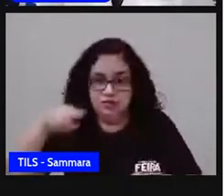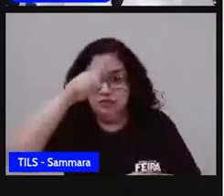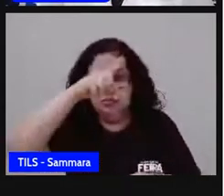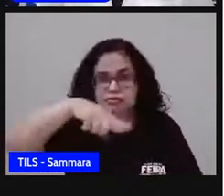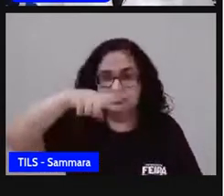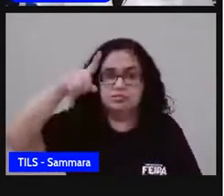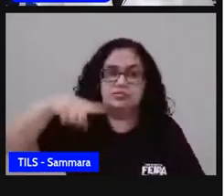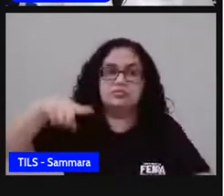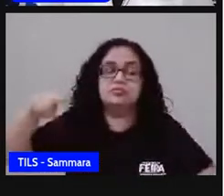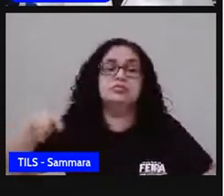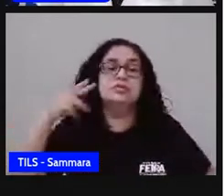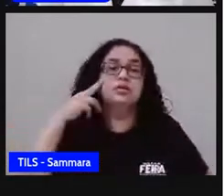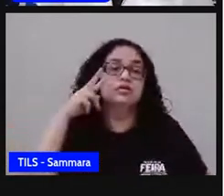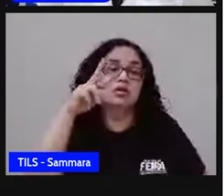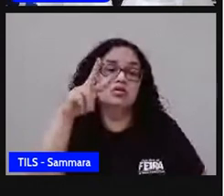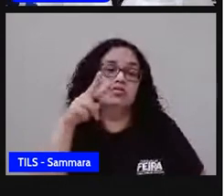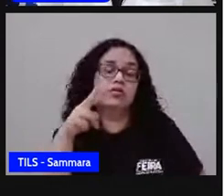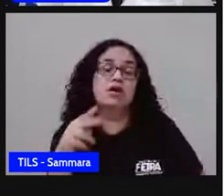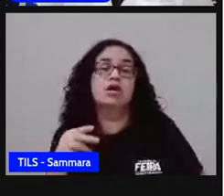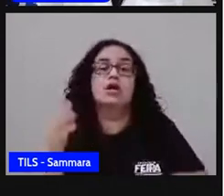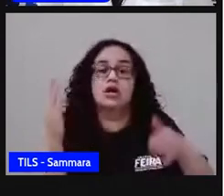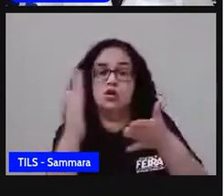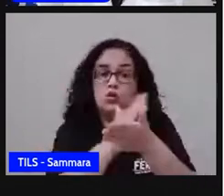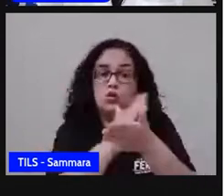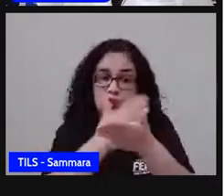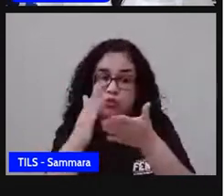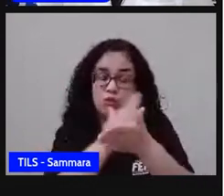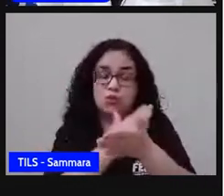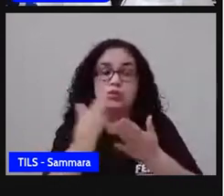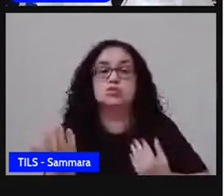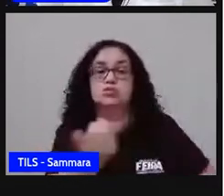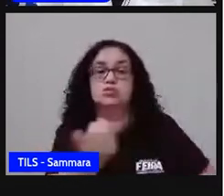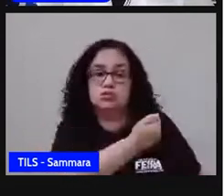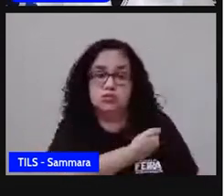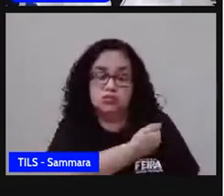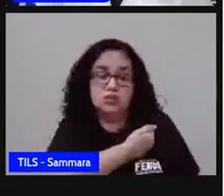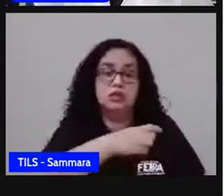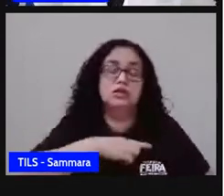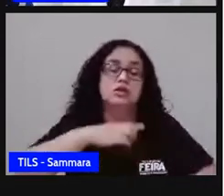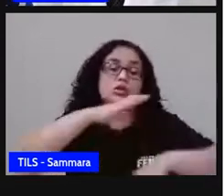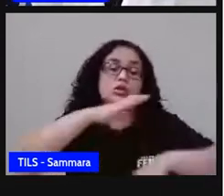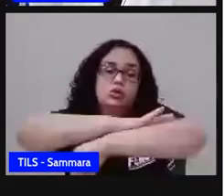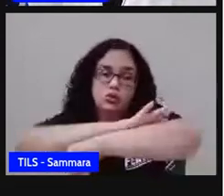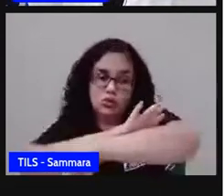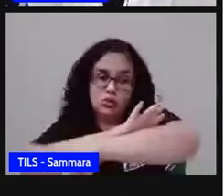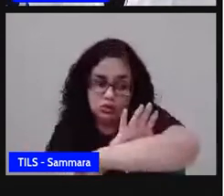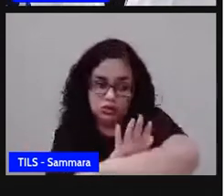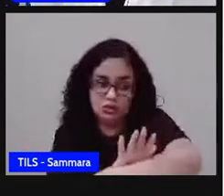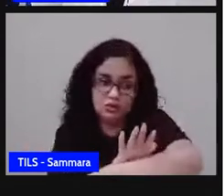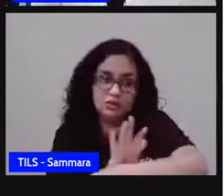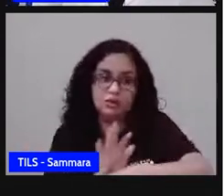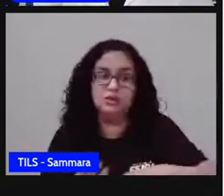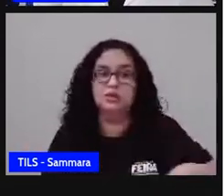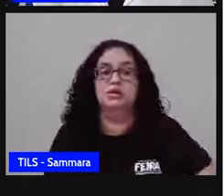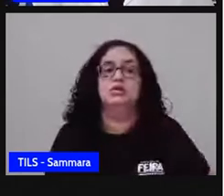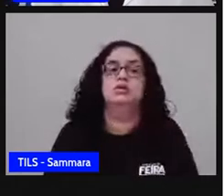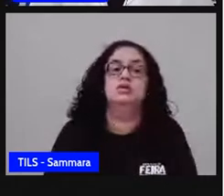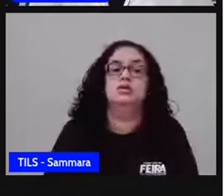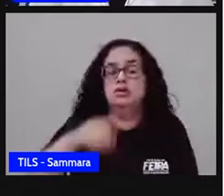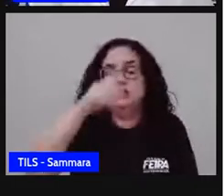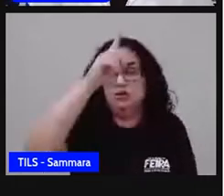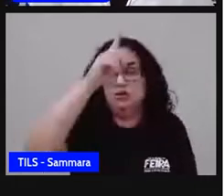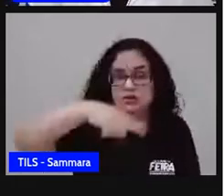alguns números relacionados ao racismo, apresentados por meio de gráfico.